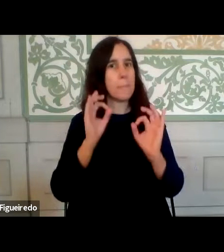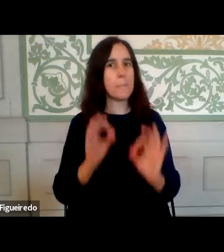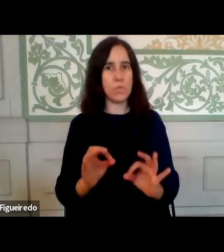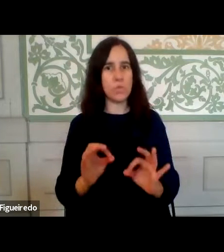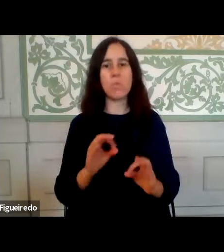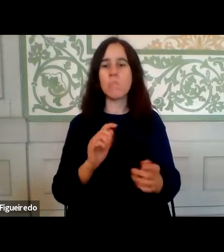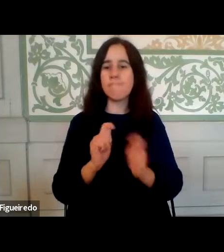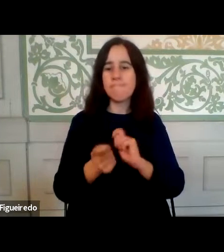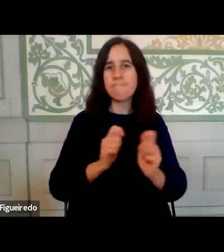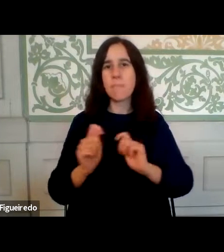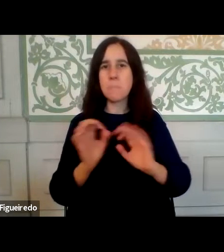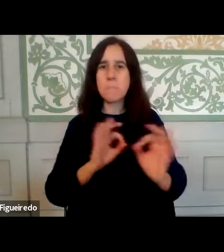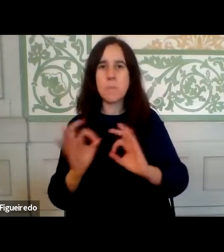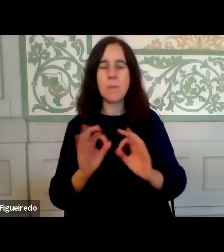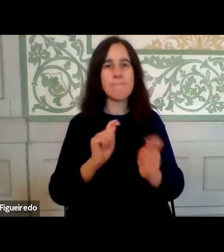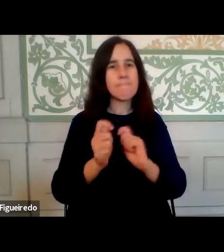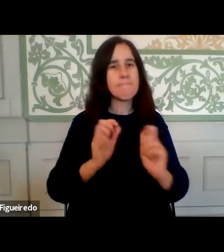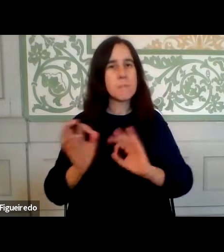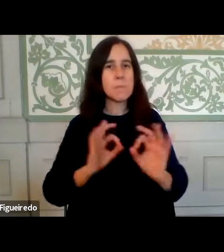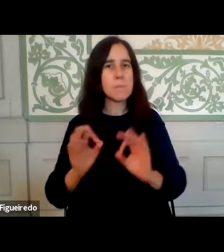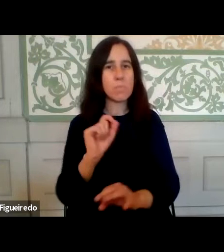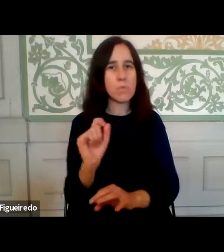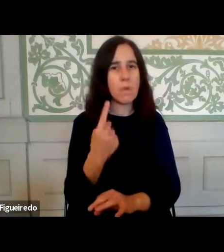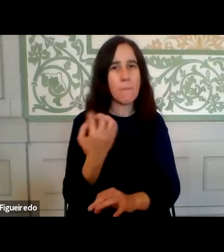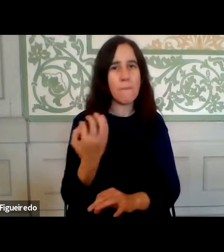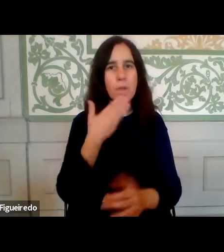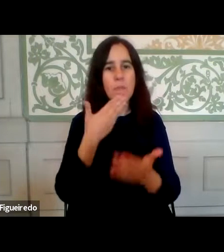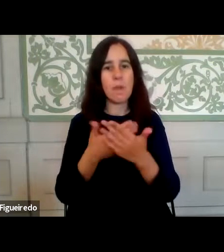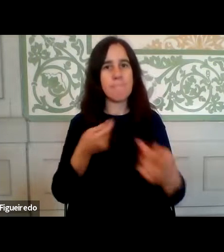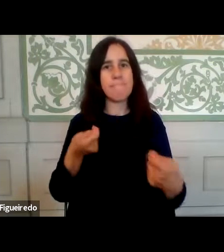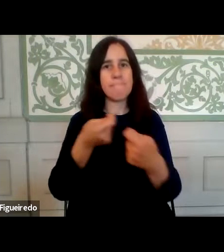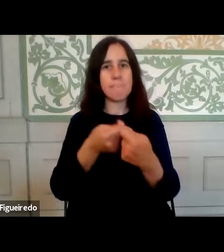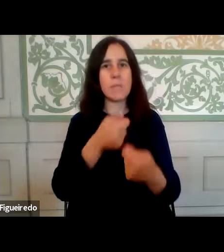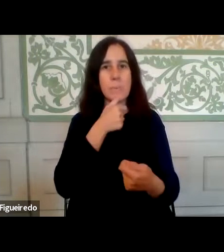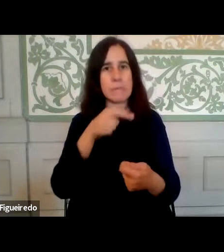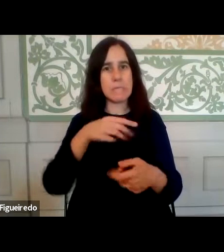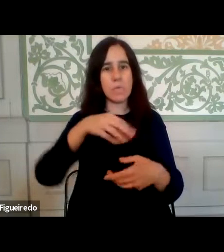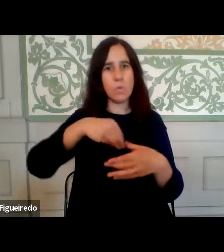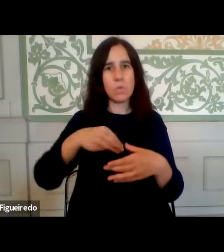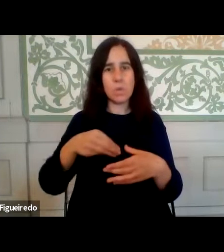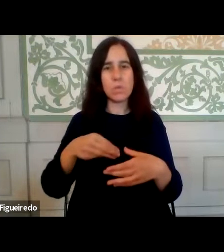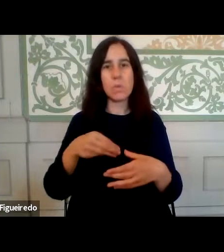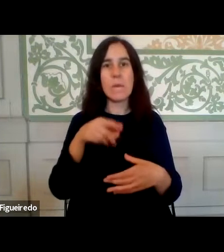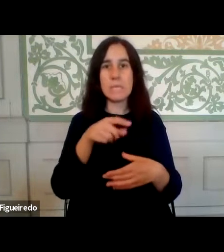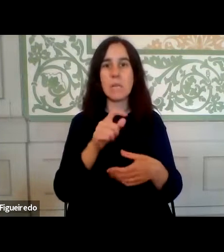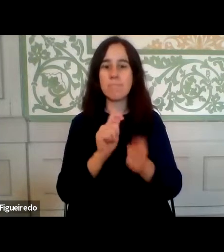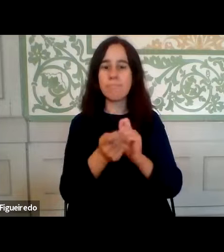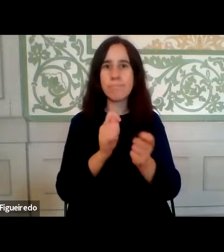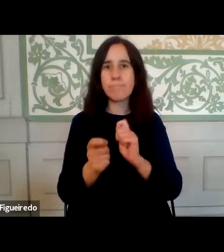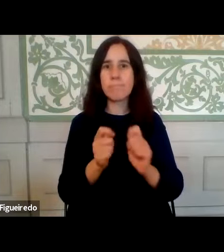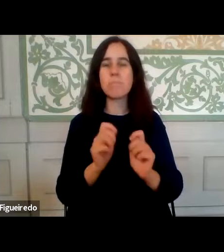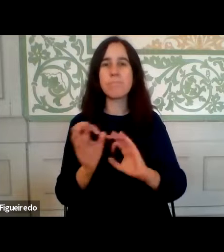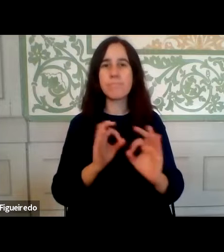Reorganizou-se, reorganizou-se de forma muito rápida para responder a este contexto e essa reorganização teve